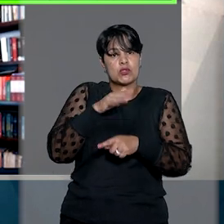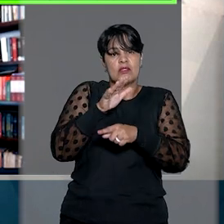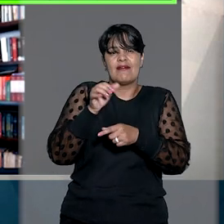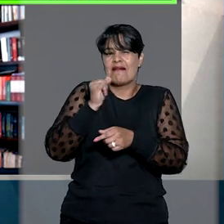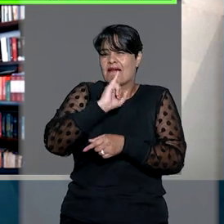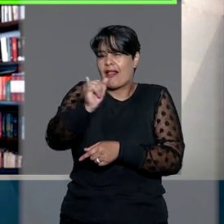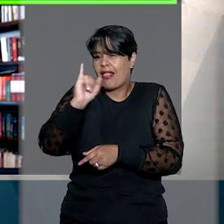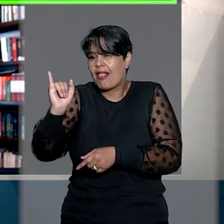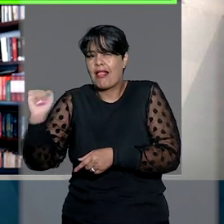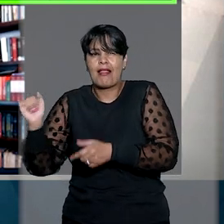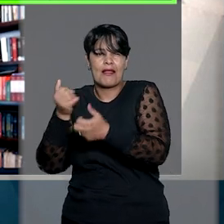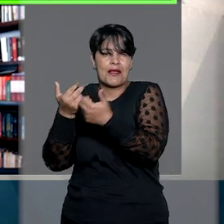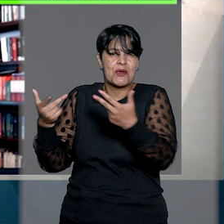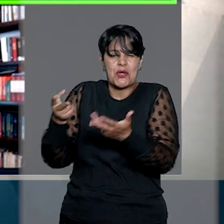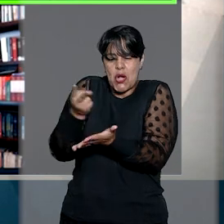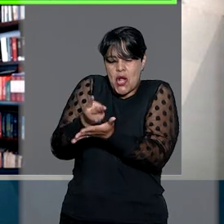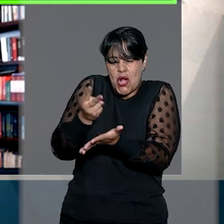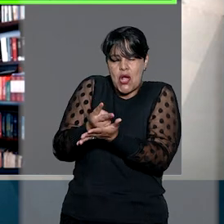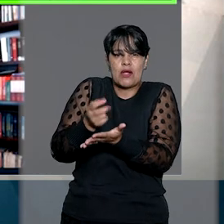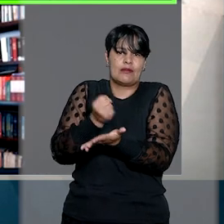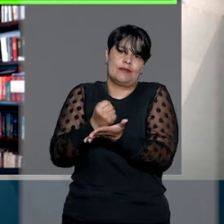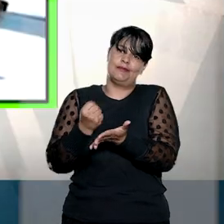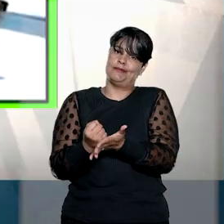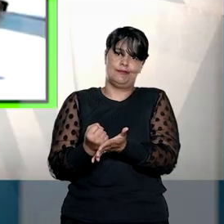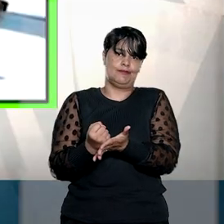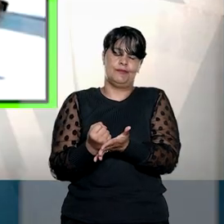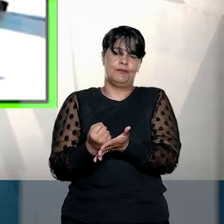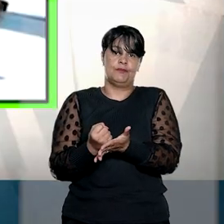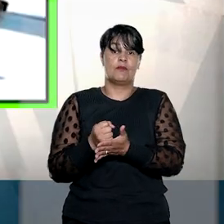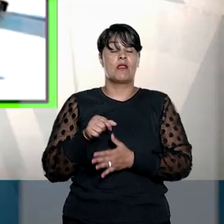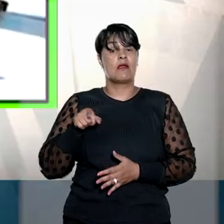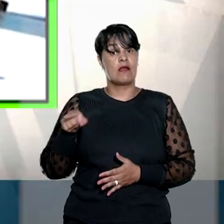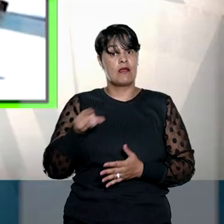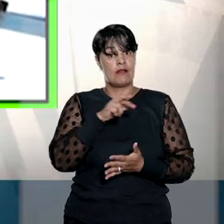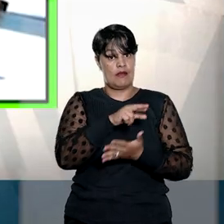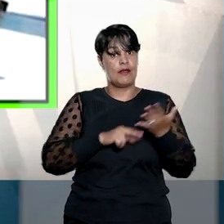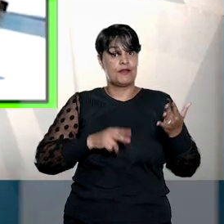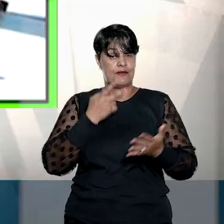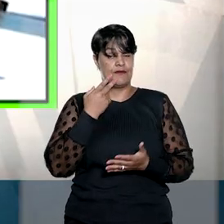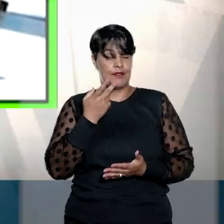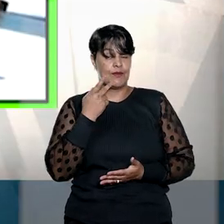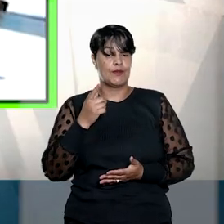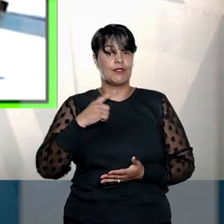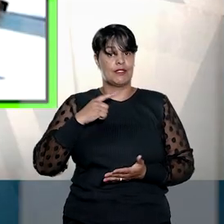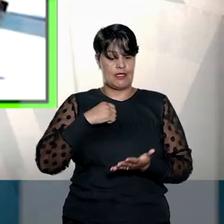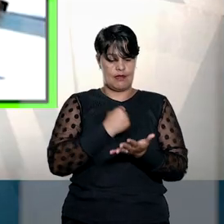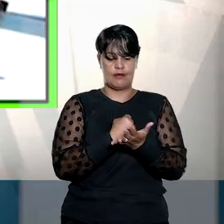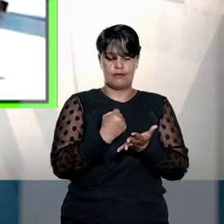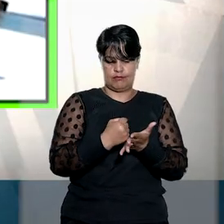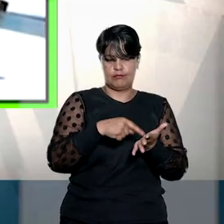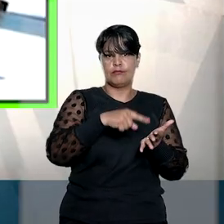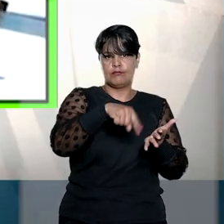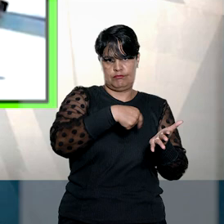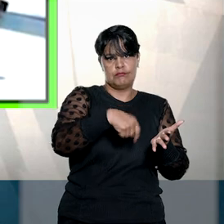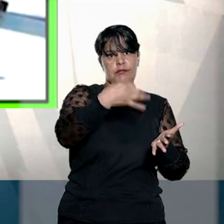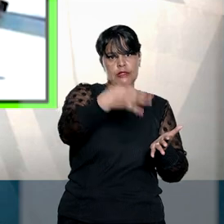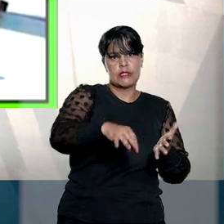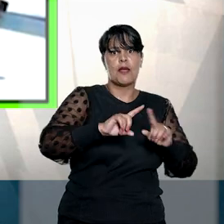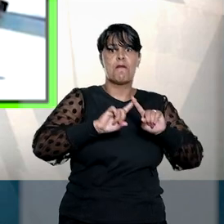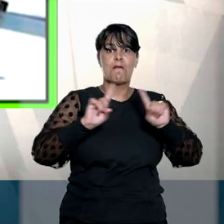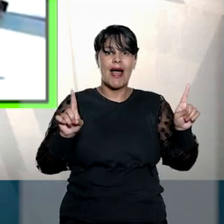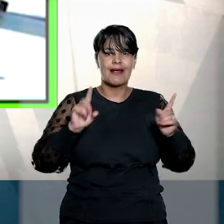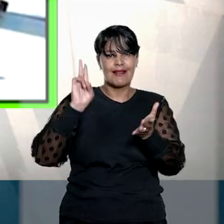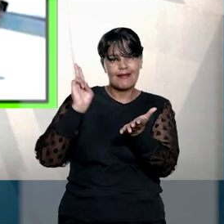a expectativa de que o contrato seria mantido. Para a relatora, embora a rescisão seja legítima, a notificação da